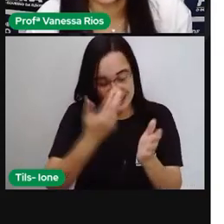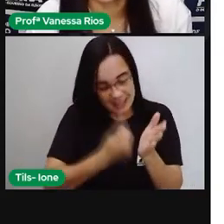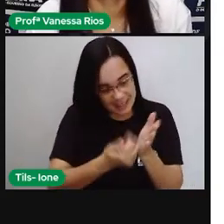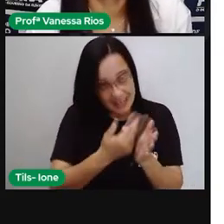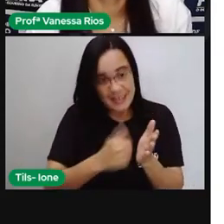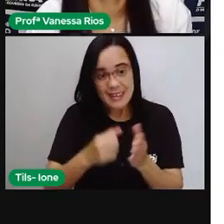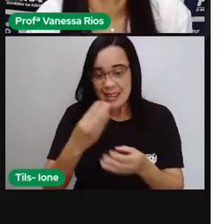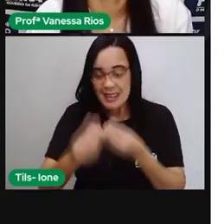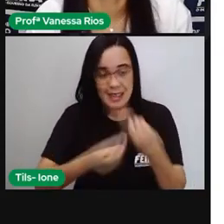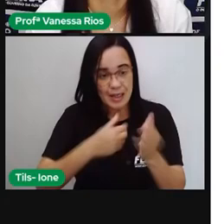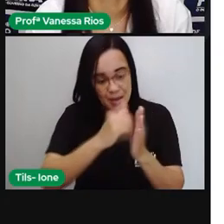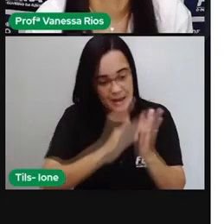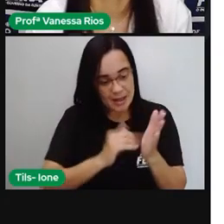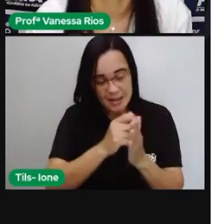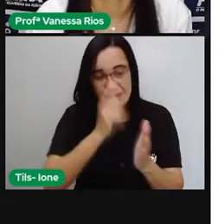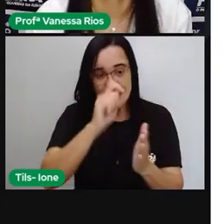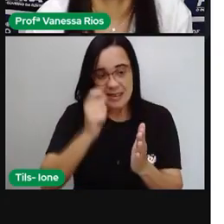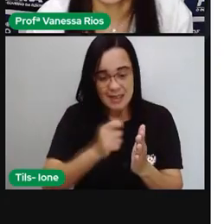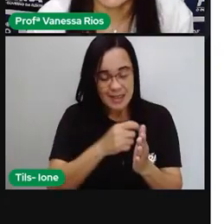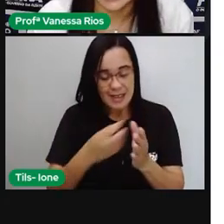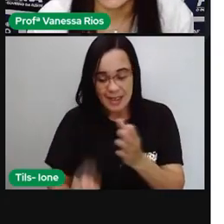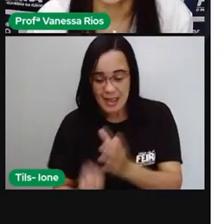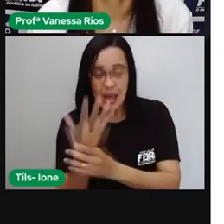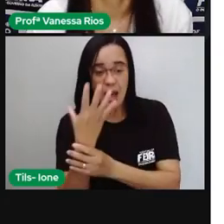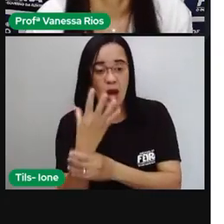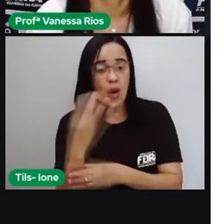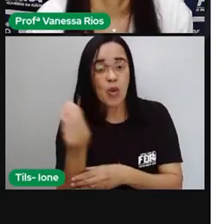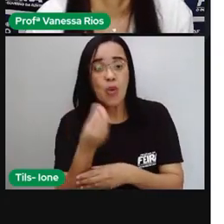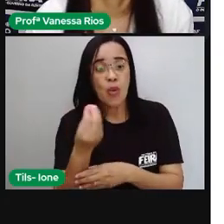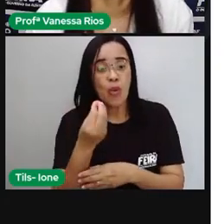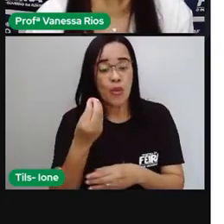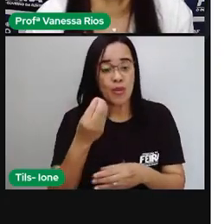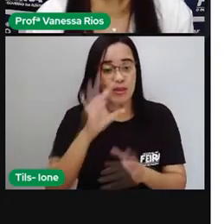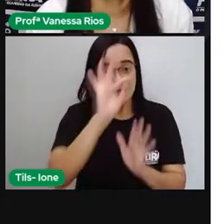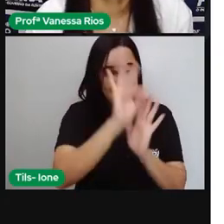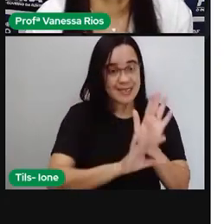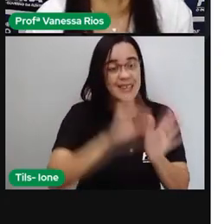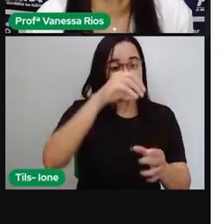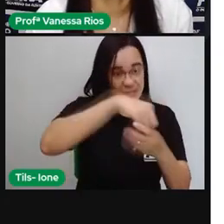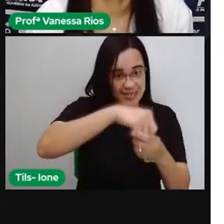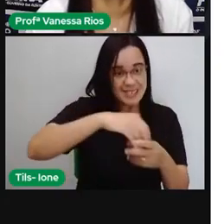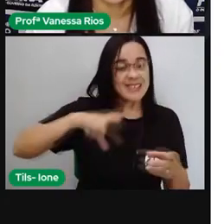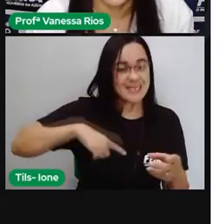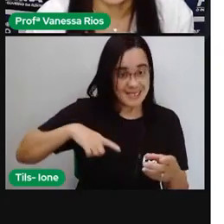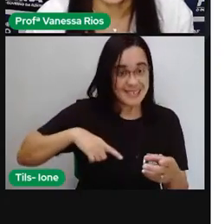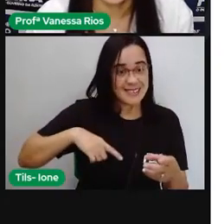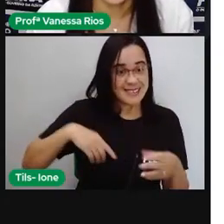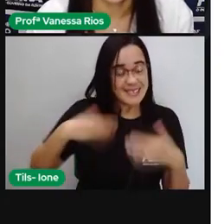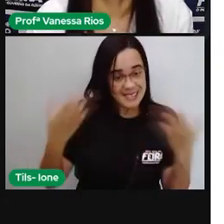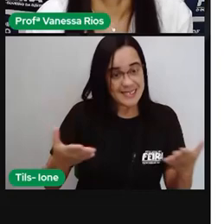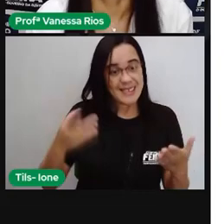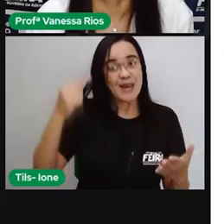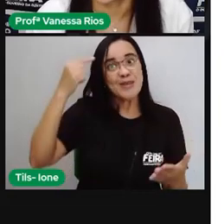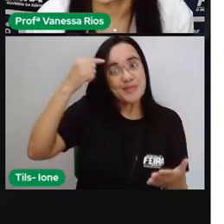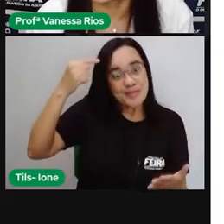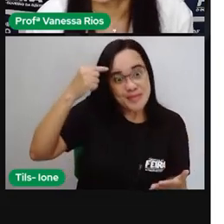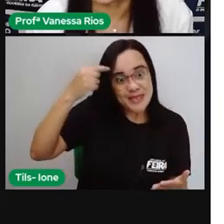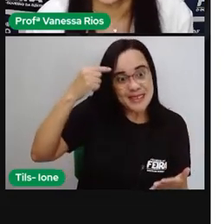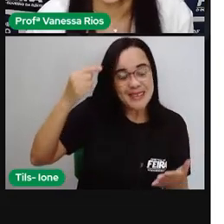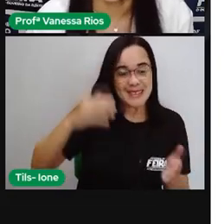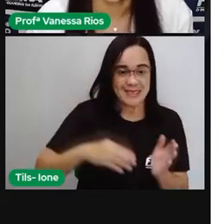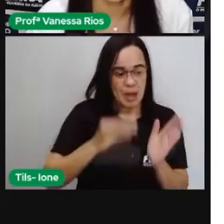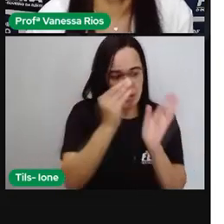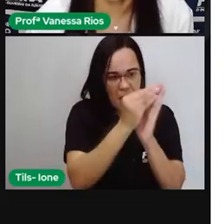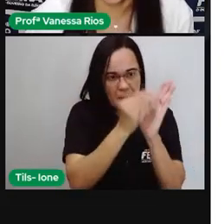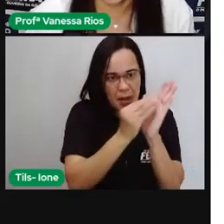da vida dele que você queria que aparecesse nesse texto? Pois é pense aí nessas ideias anotem aquilo